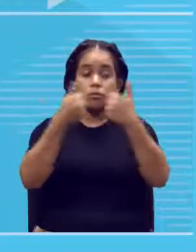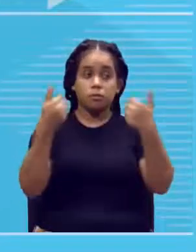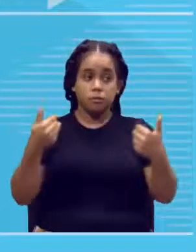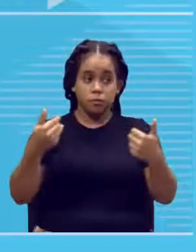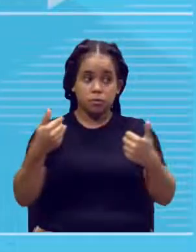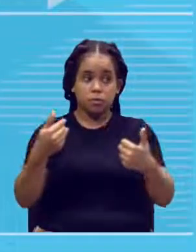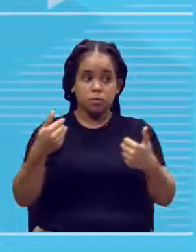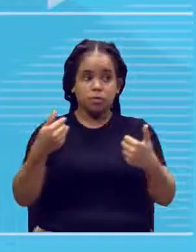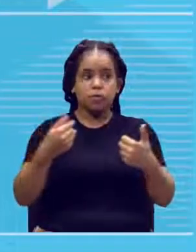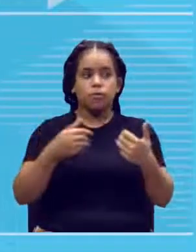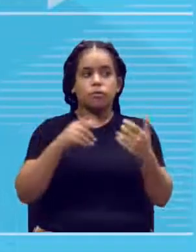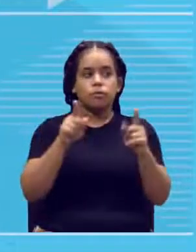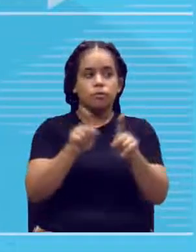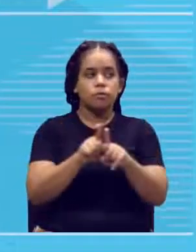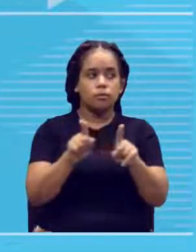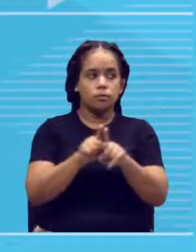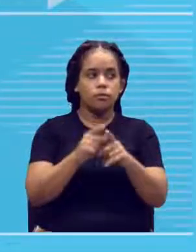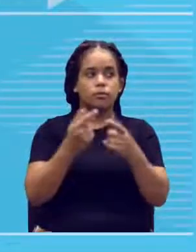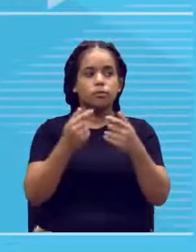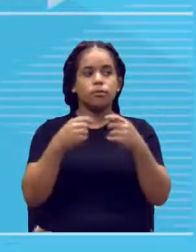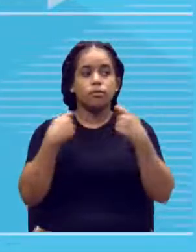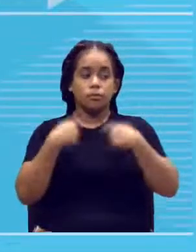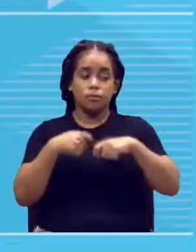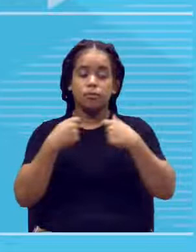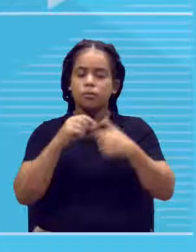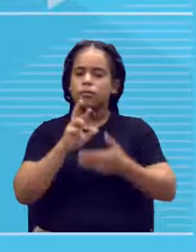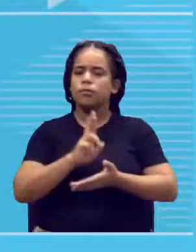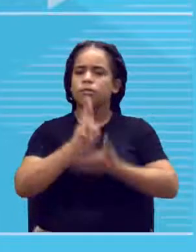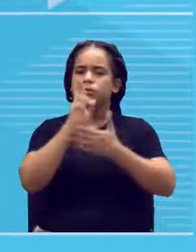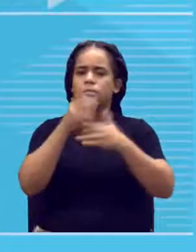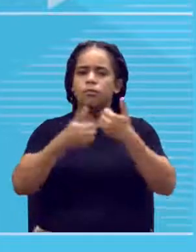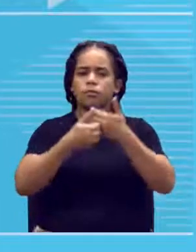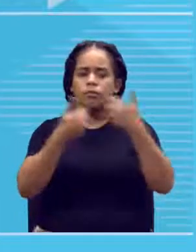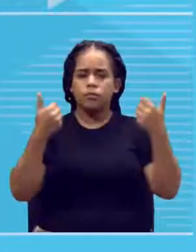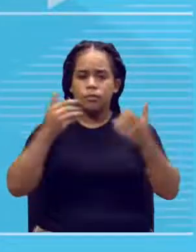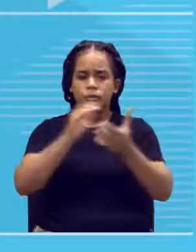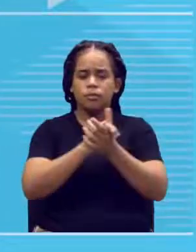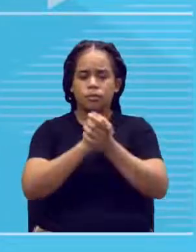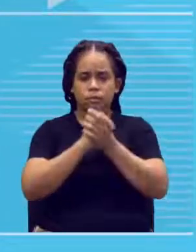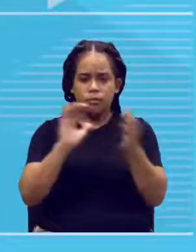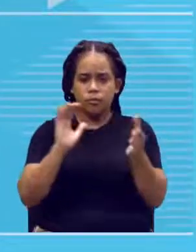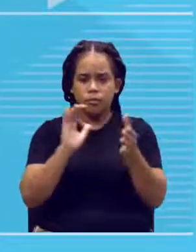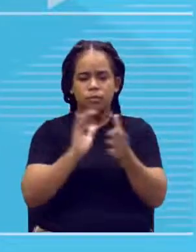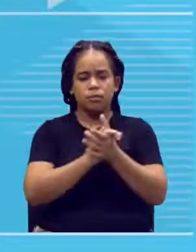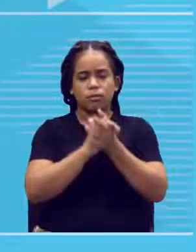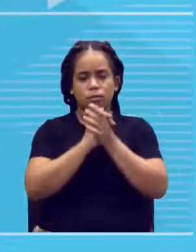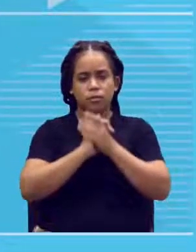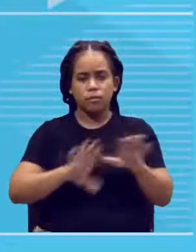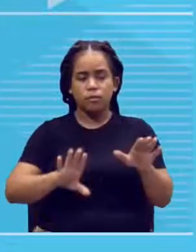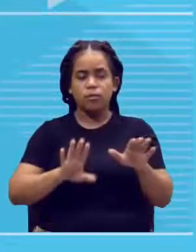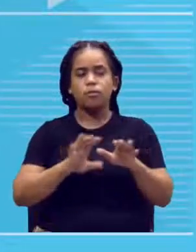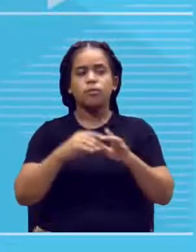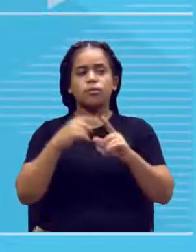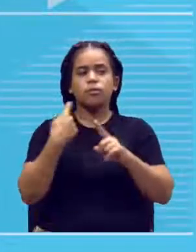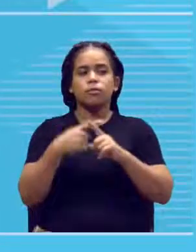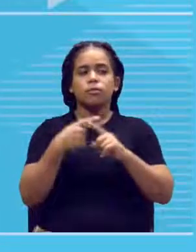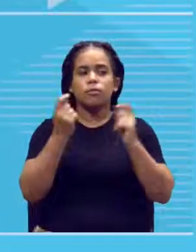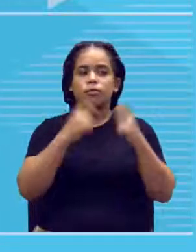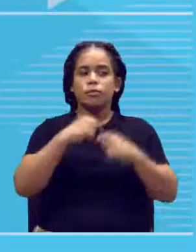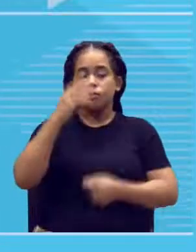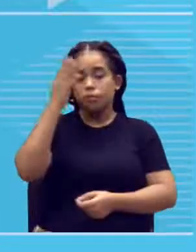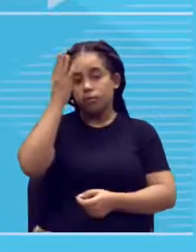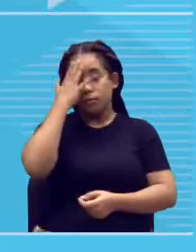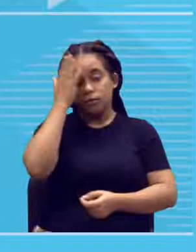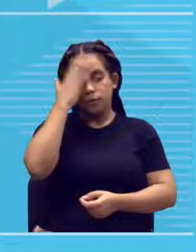casal ter um outro filho? Por eu preciso representar aqui um divórcio? Porque, certamente, para poder entender que esse